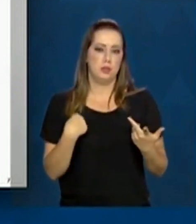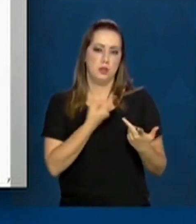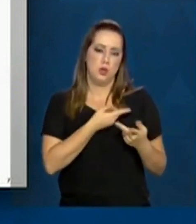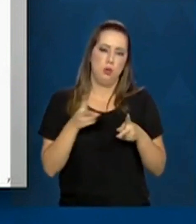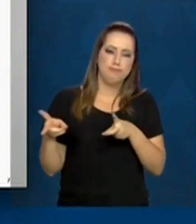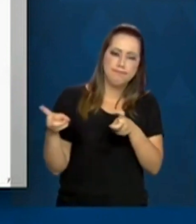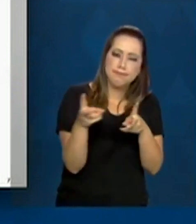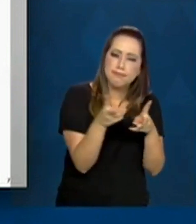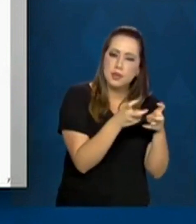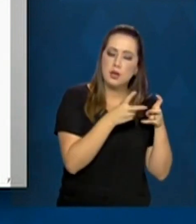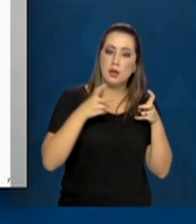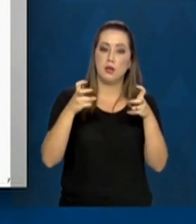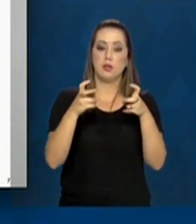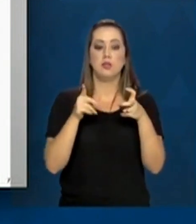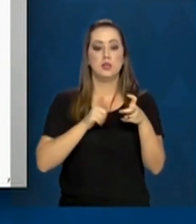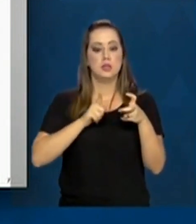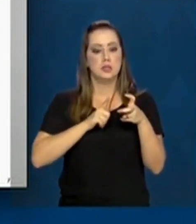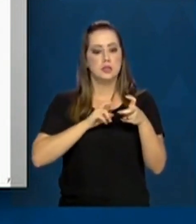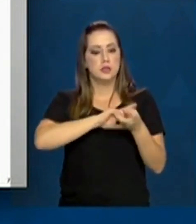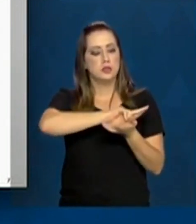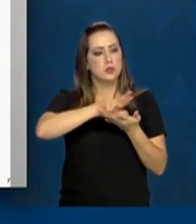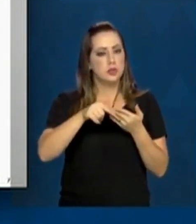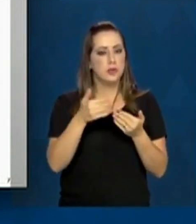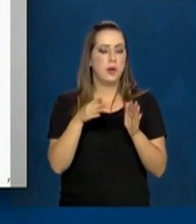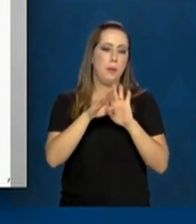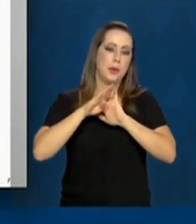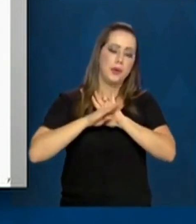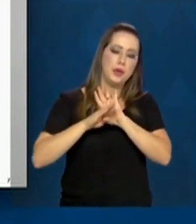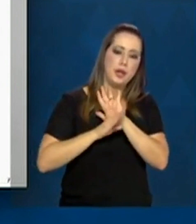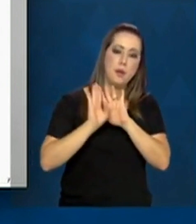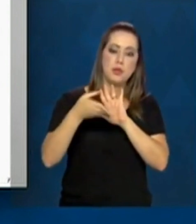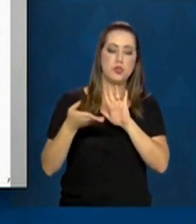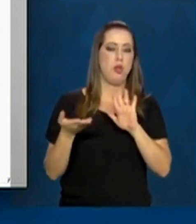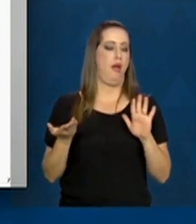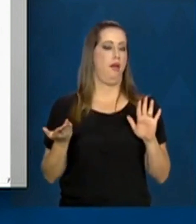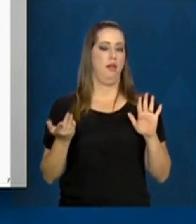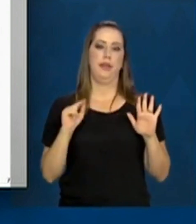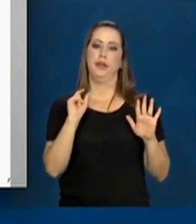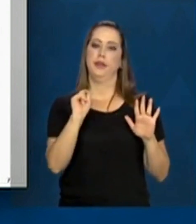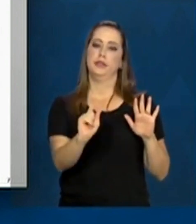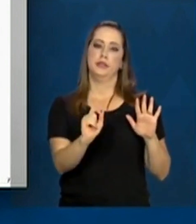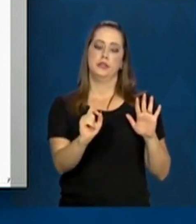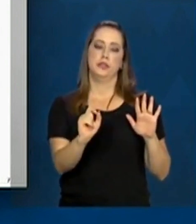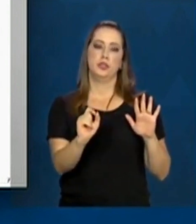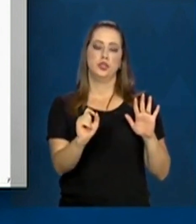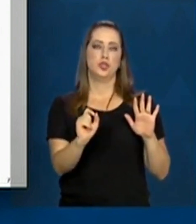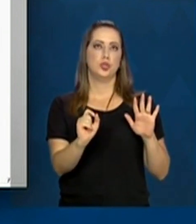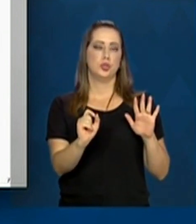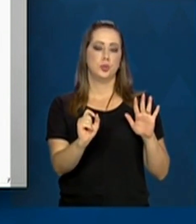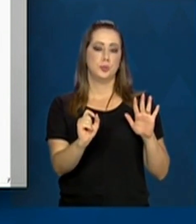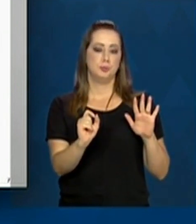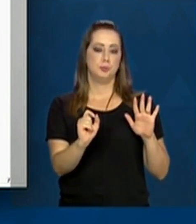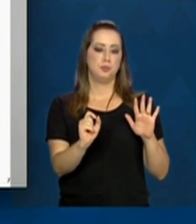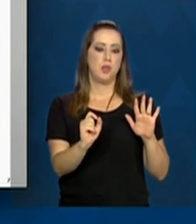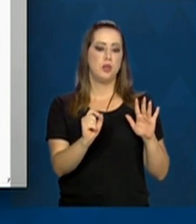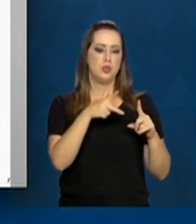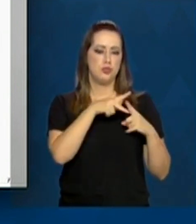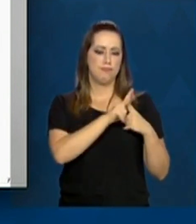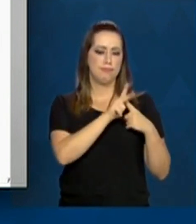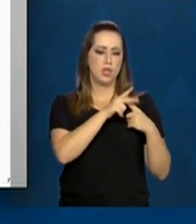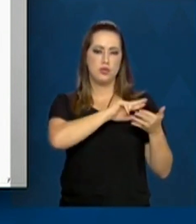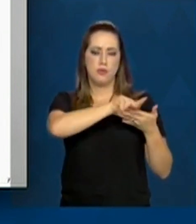observado que estavam aparecendo já programas de recuperação, de reestruturação nos diversos